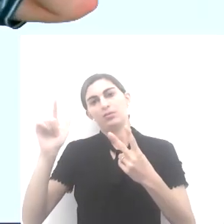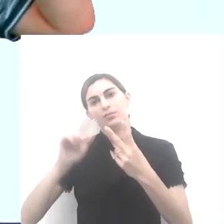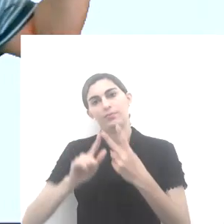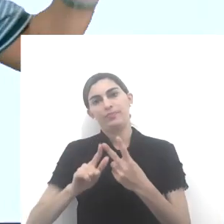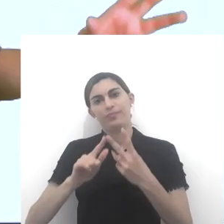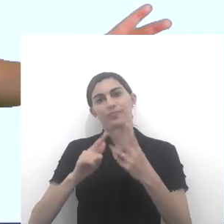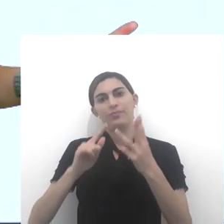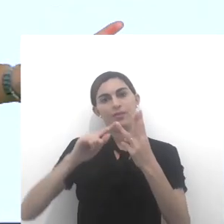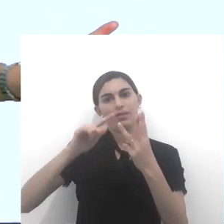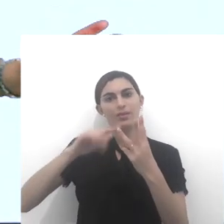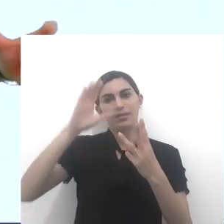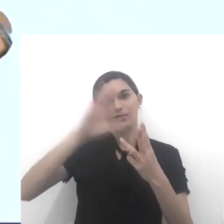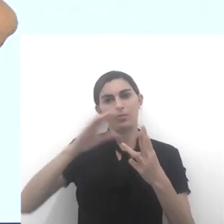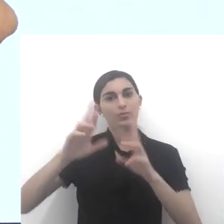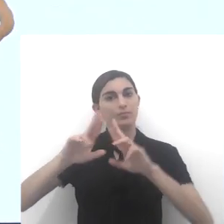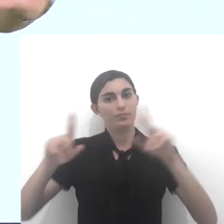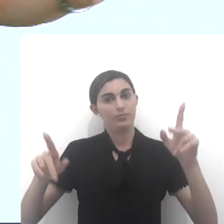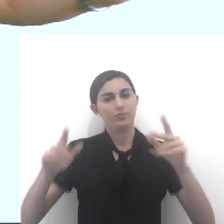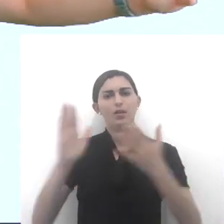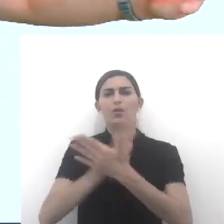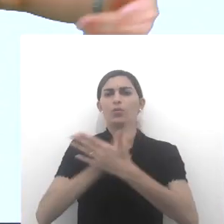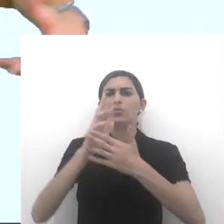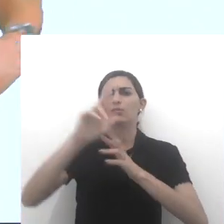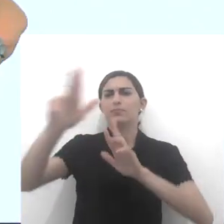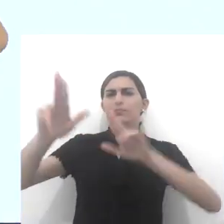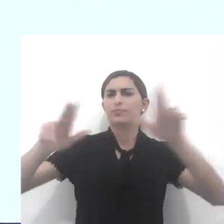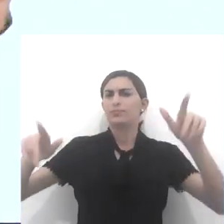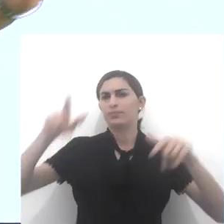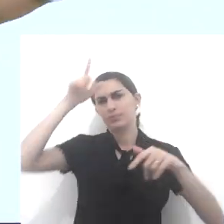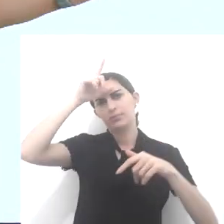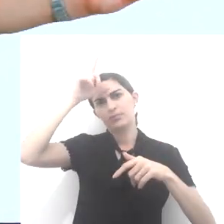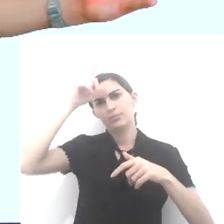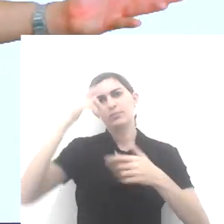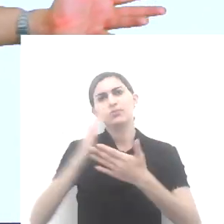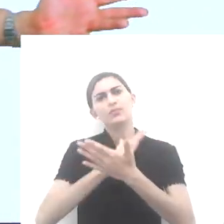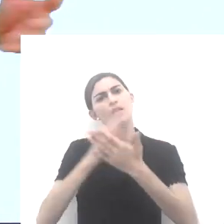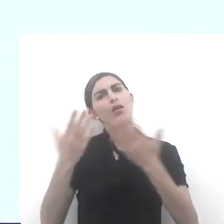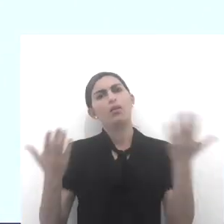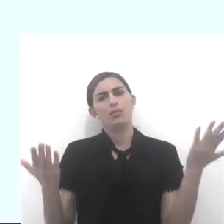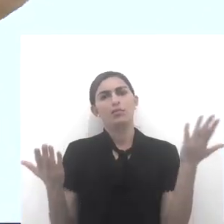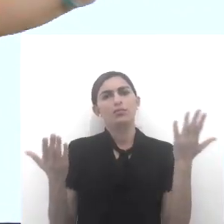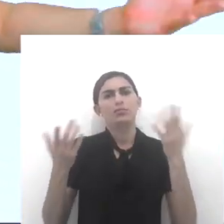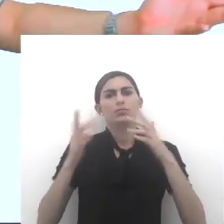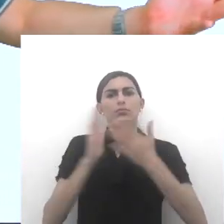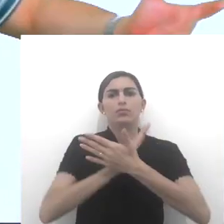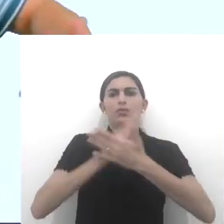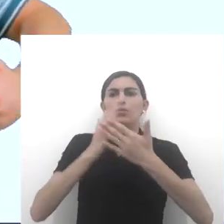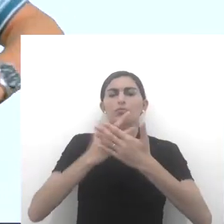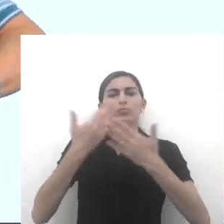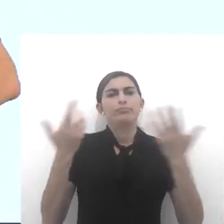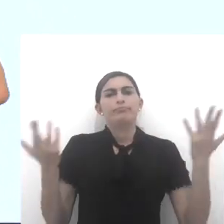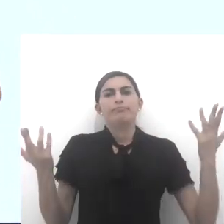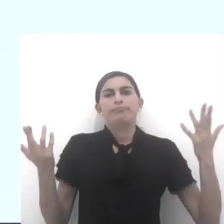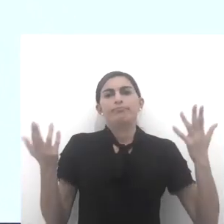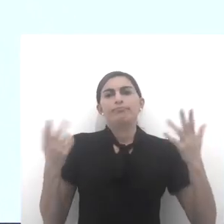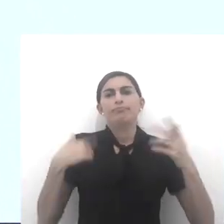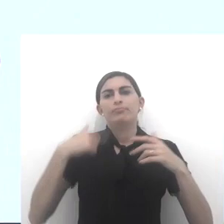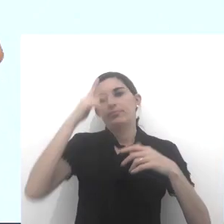observamos aqui, minha gente, alguns líderes, certo? Aliás, algumas